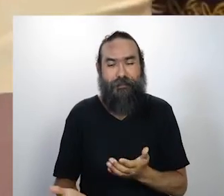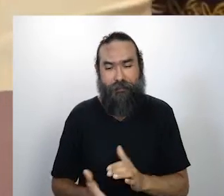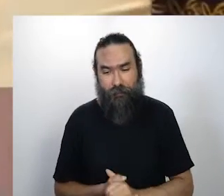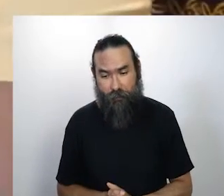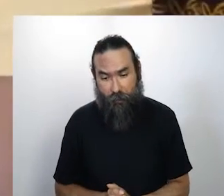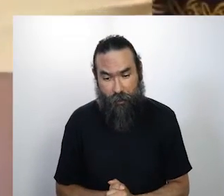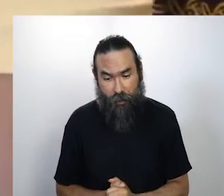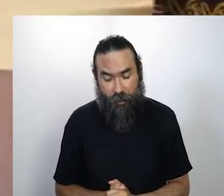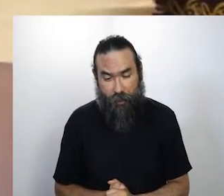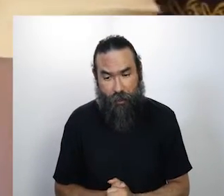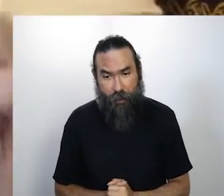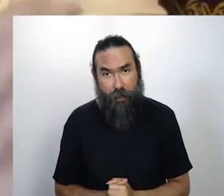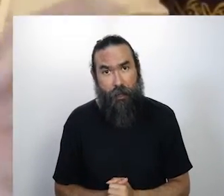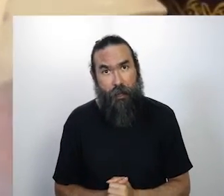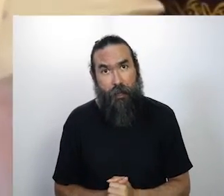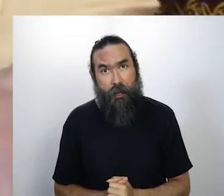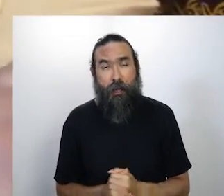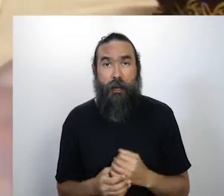Bom,